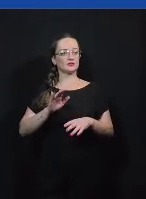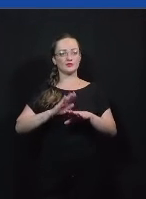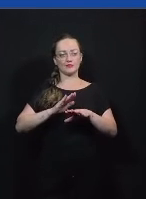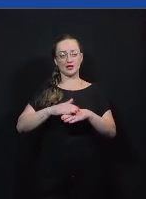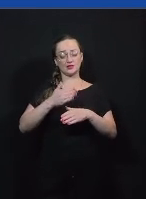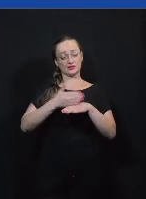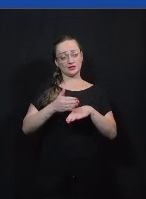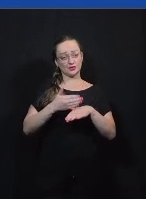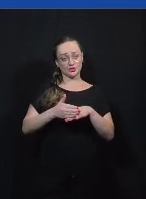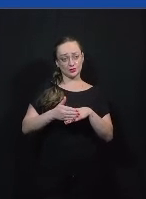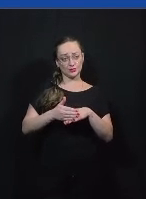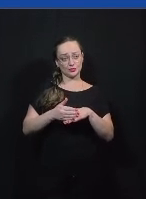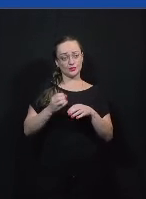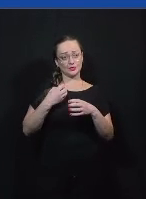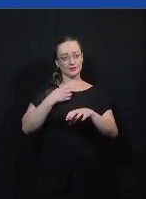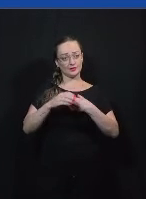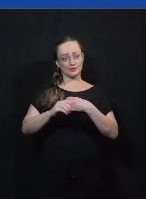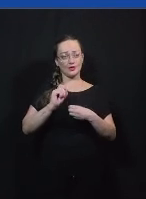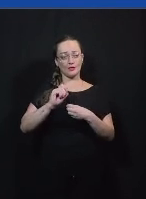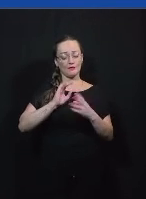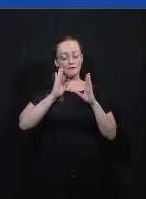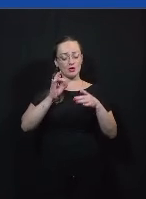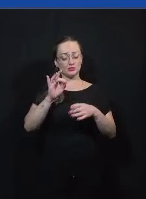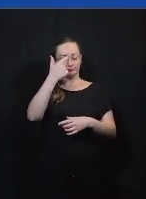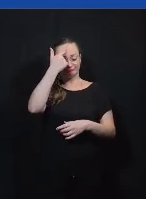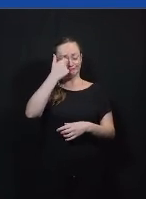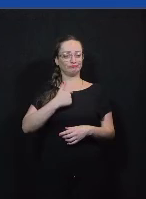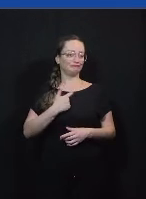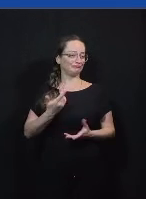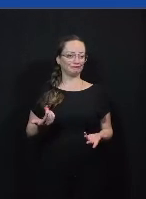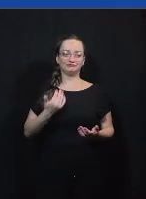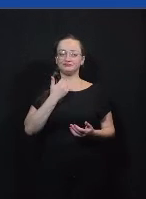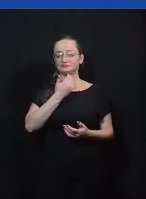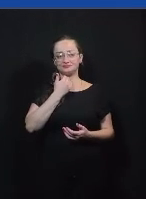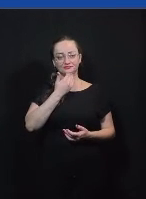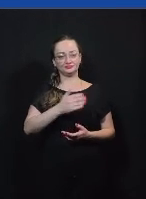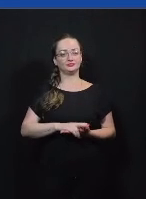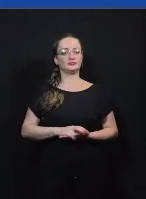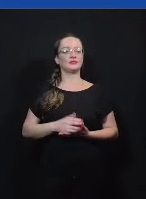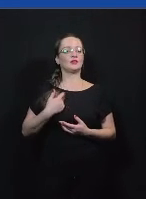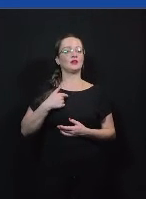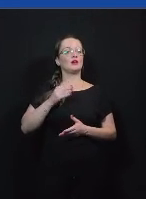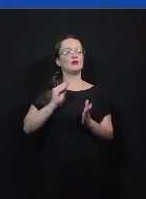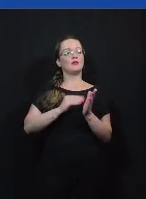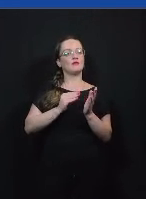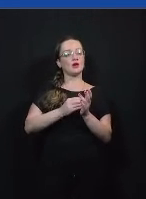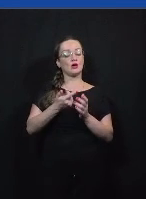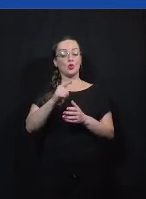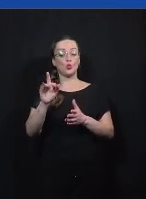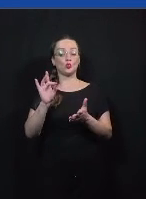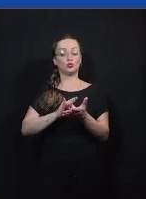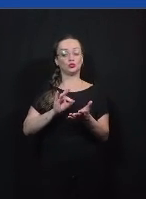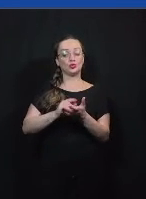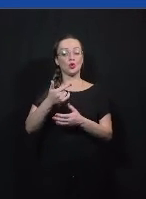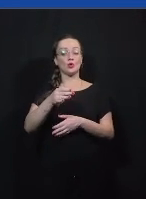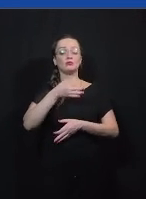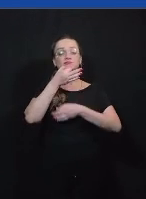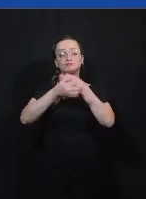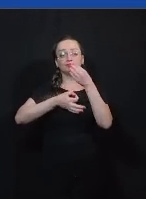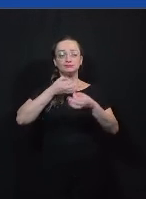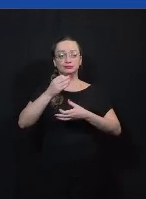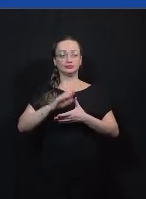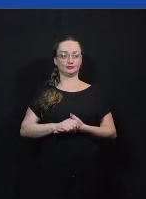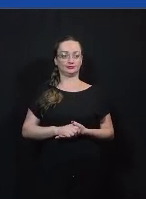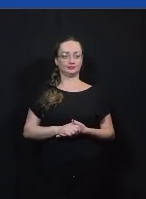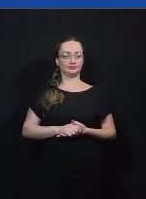a gente acaba meio focado só no nosso lado e a gente não explora outras verdades então o que a gente está fazendo